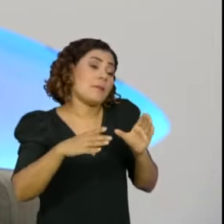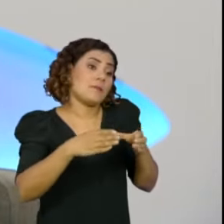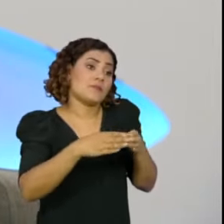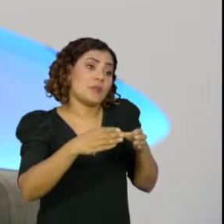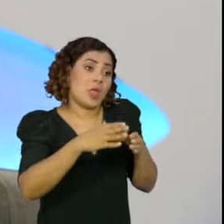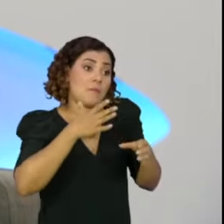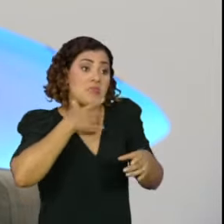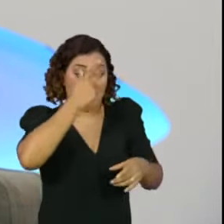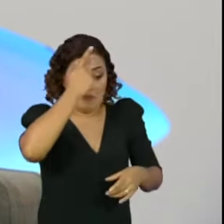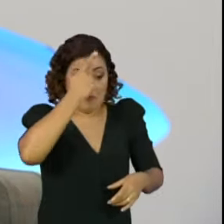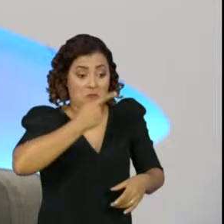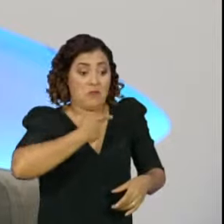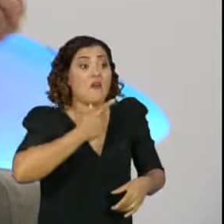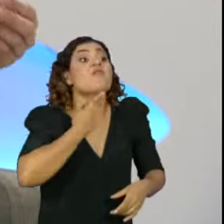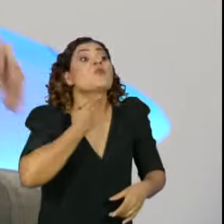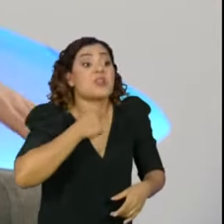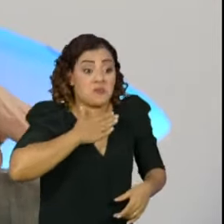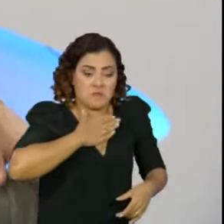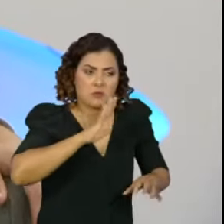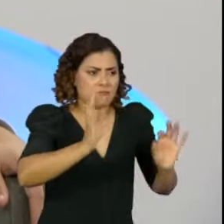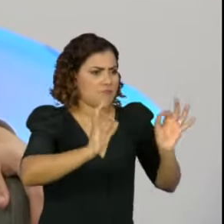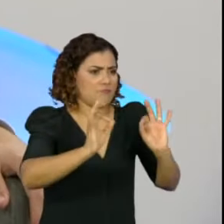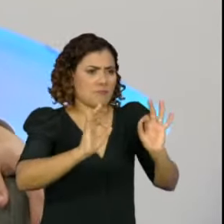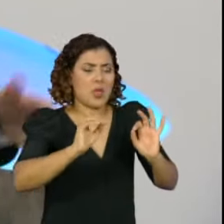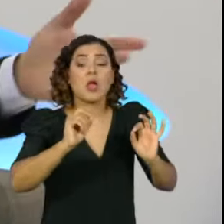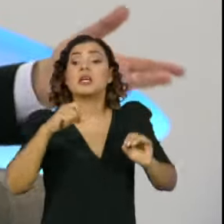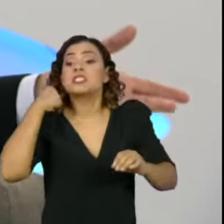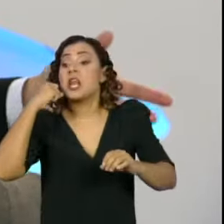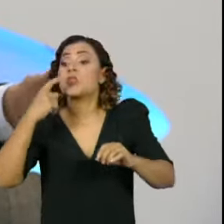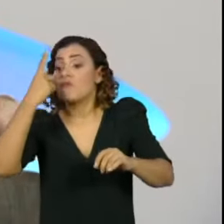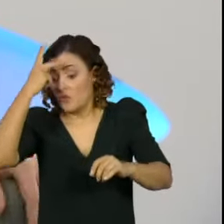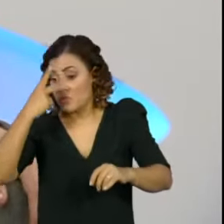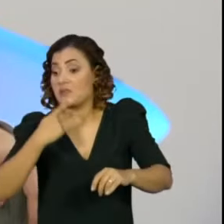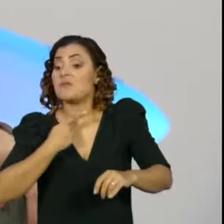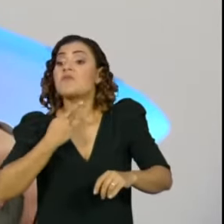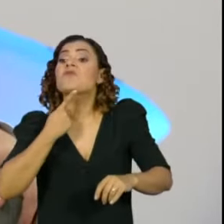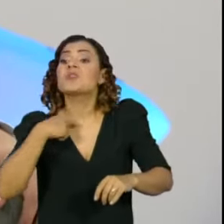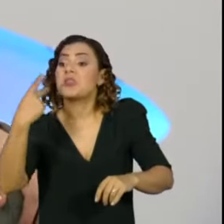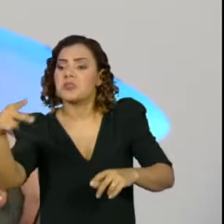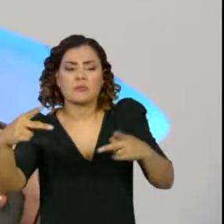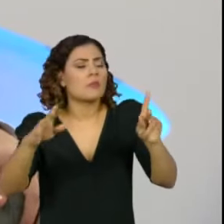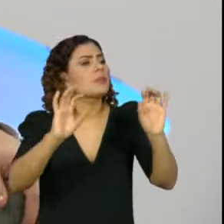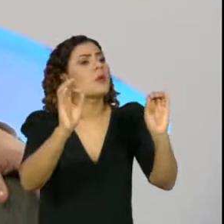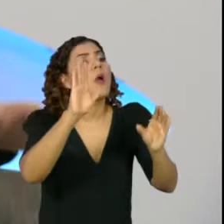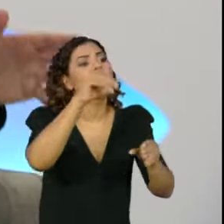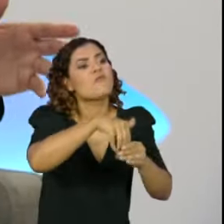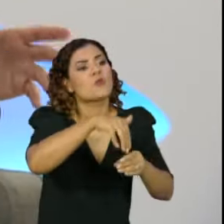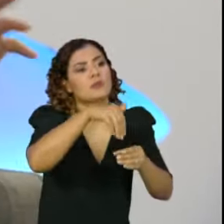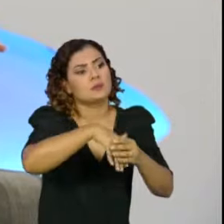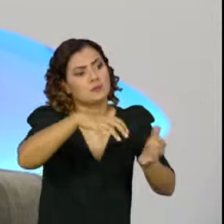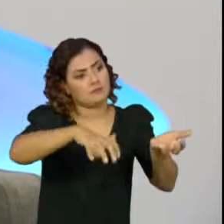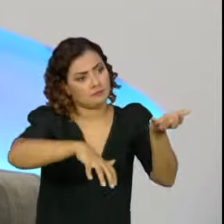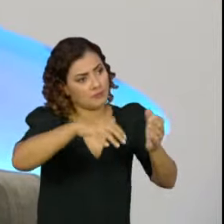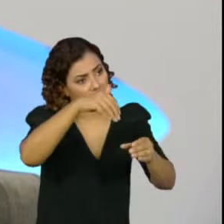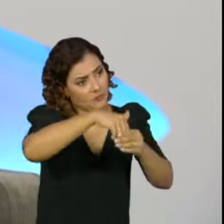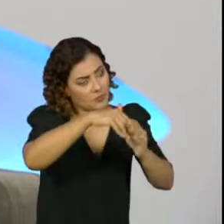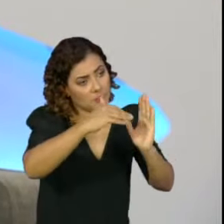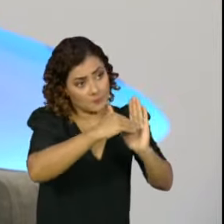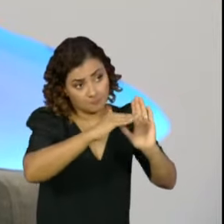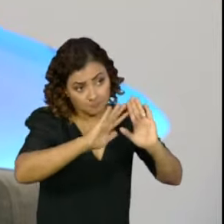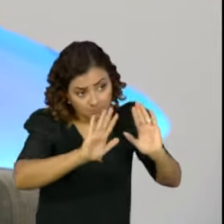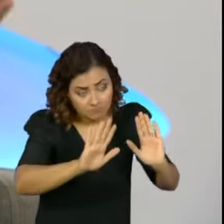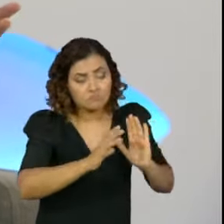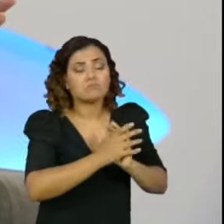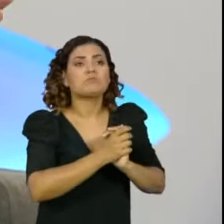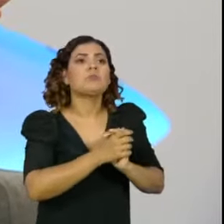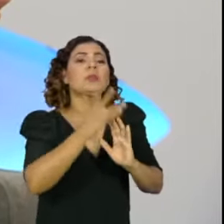a minha vontade pessoal, nem nenhum senador vai impor a sua vontade pessoal. Será uma decisão democrática da maioria, mas que não contamina o que